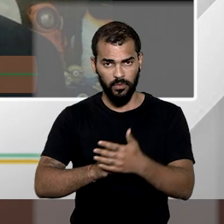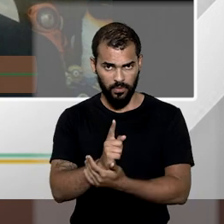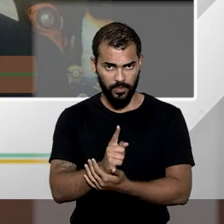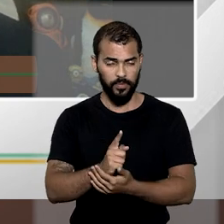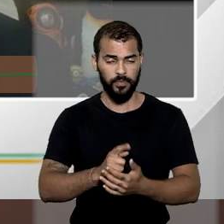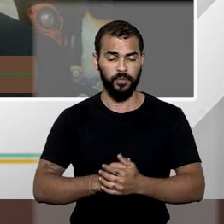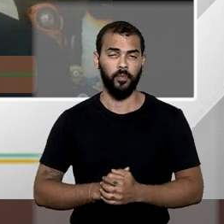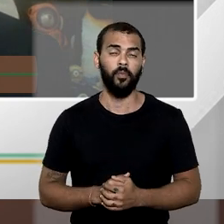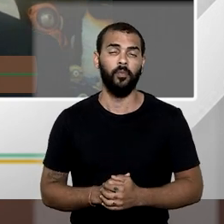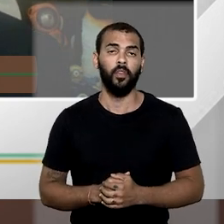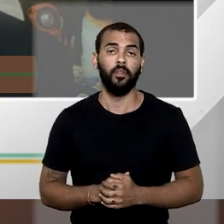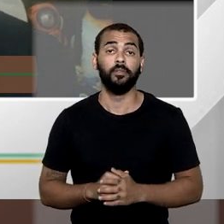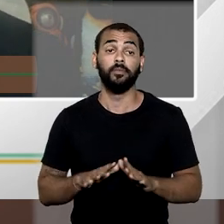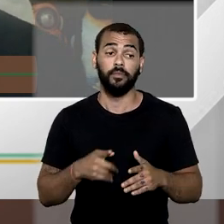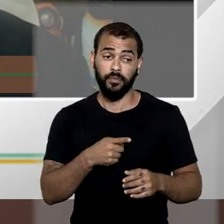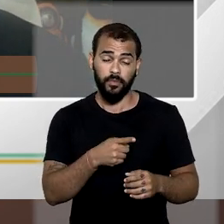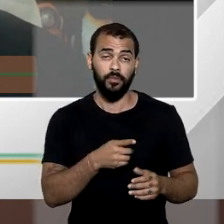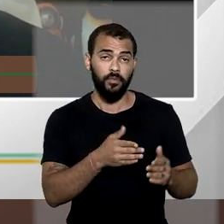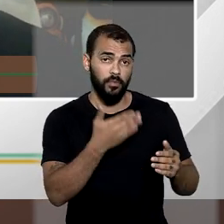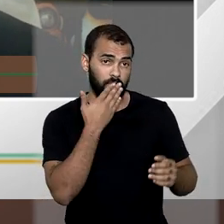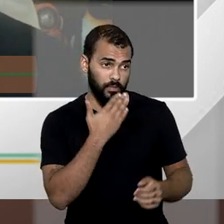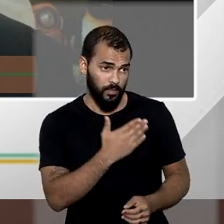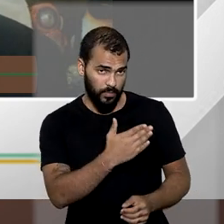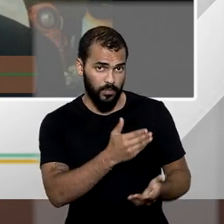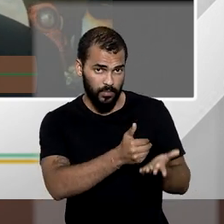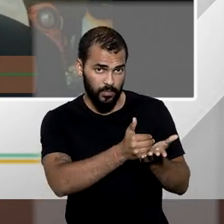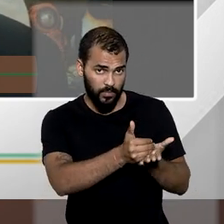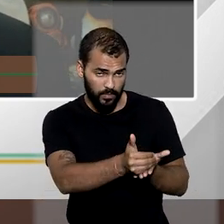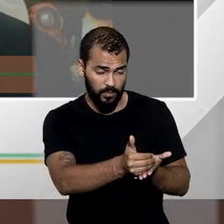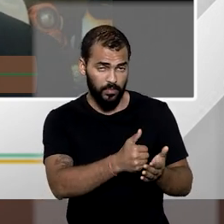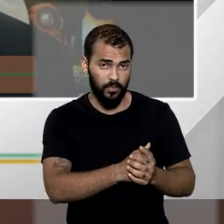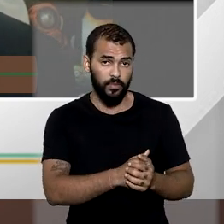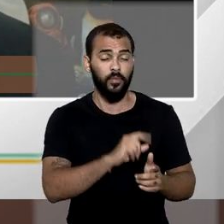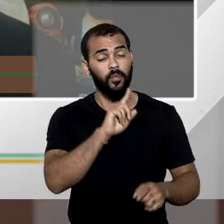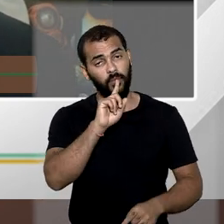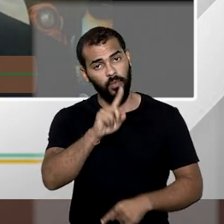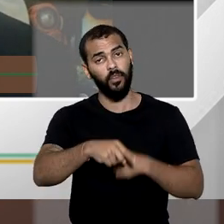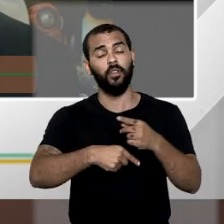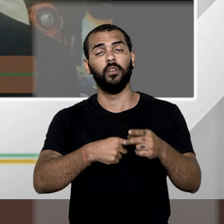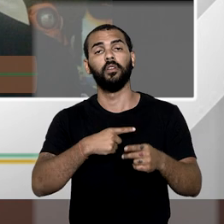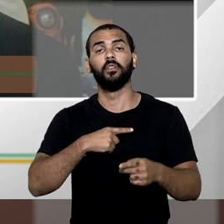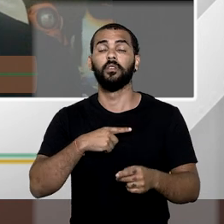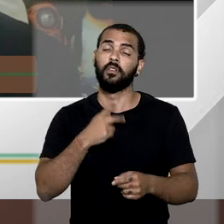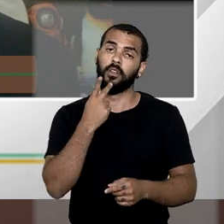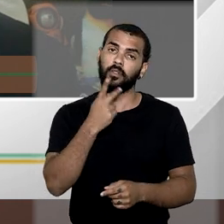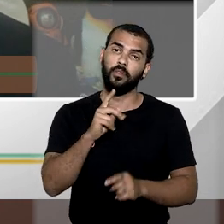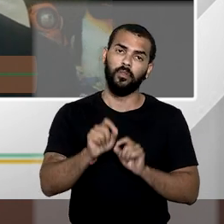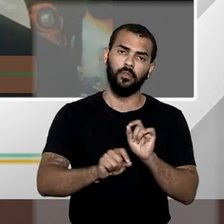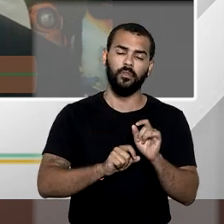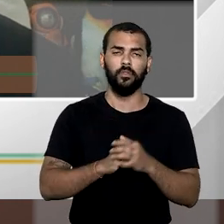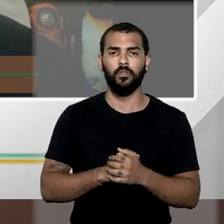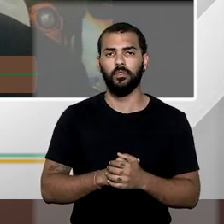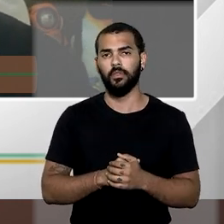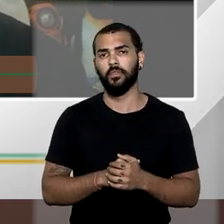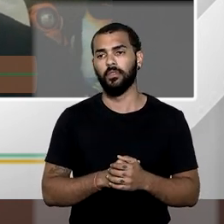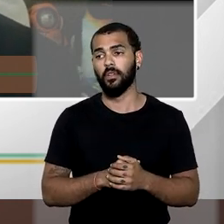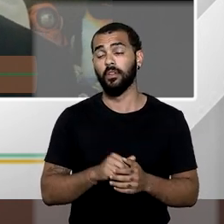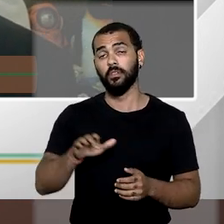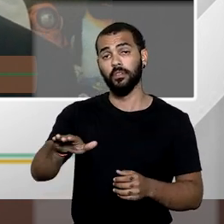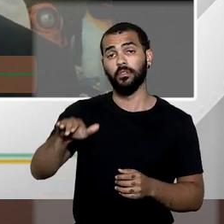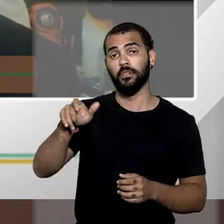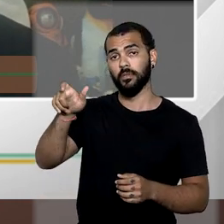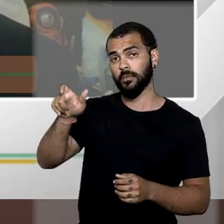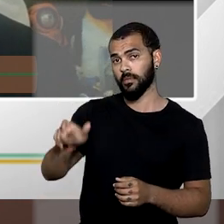a essa petição inicial dessa petição inicial dá-se ciência cita-se o proprietário